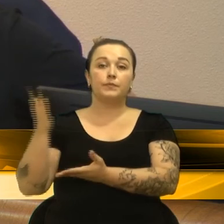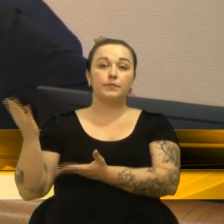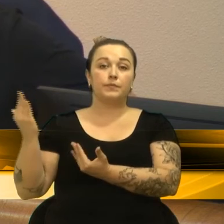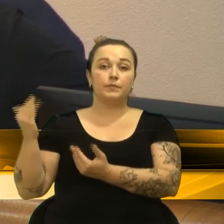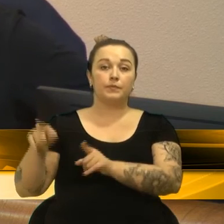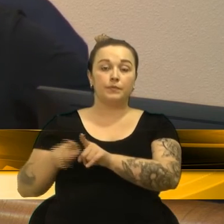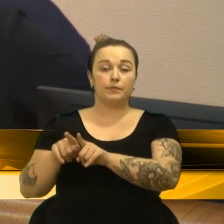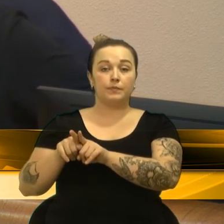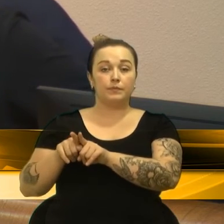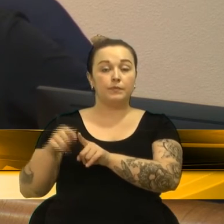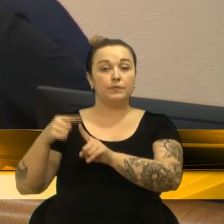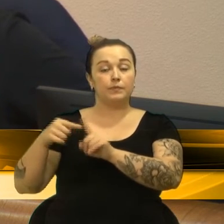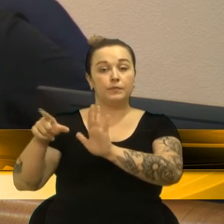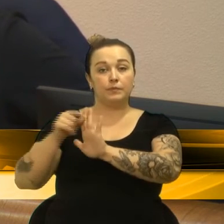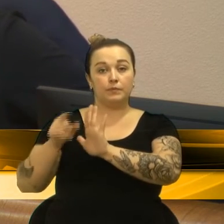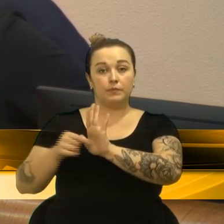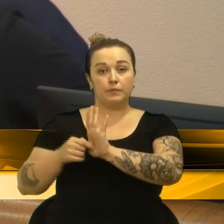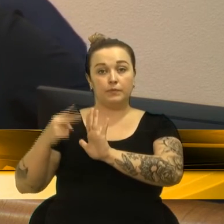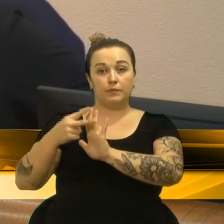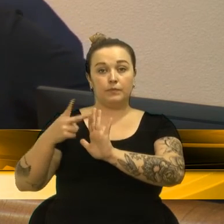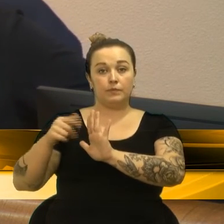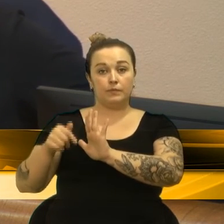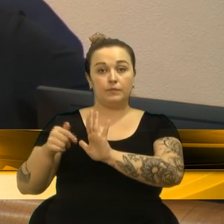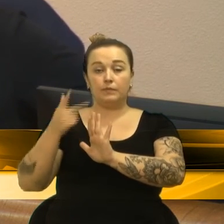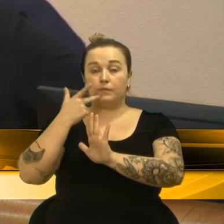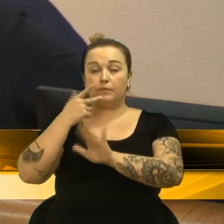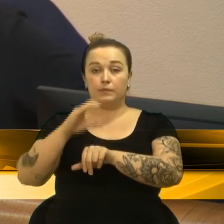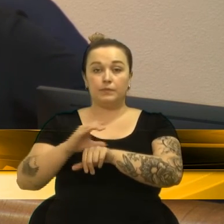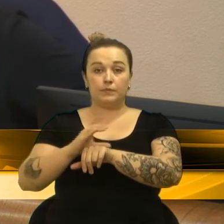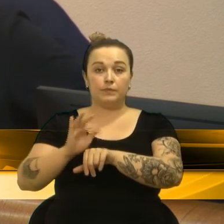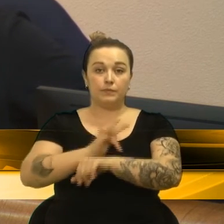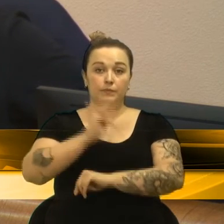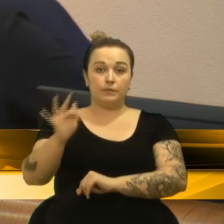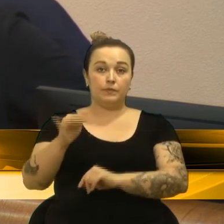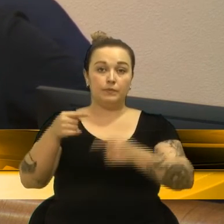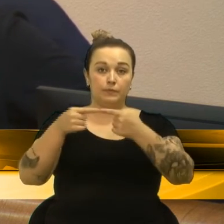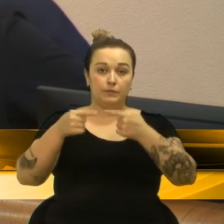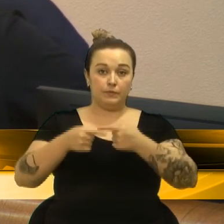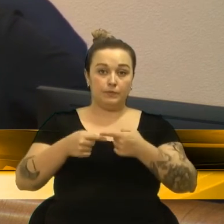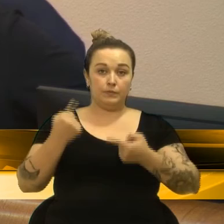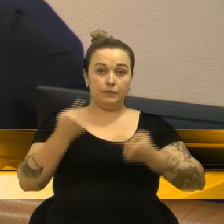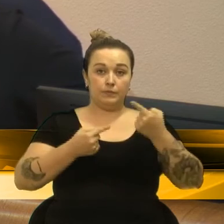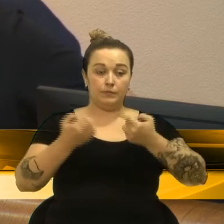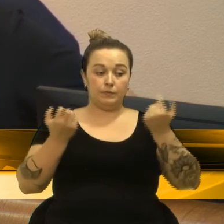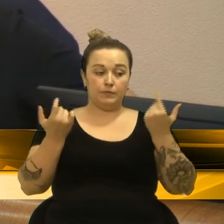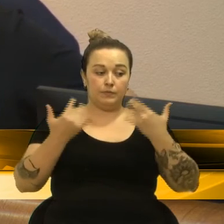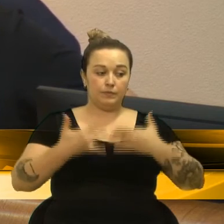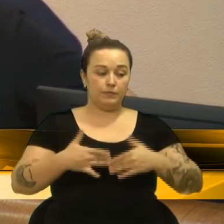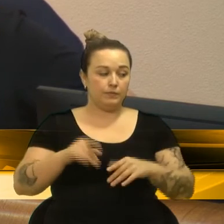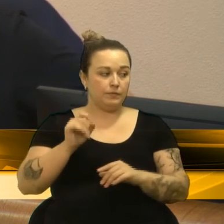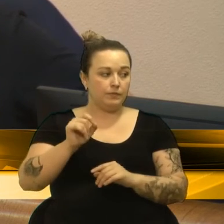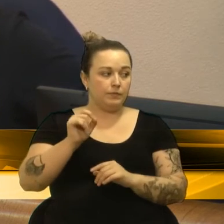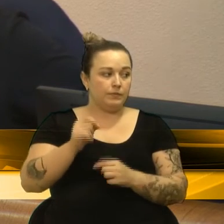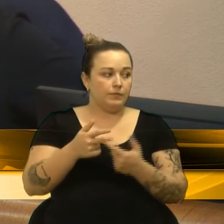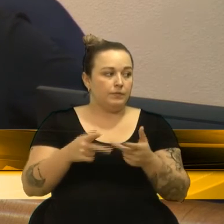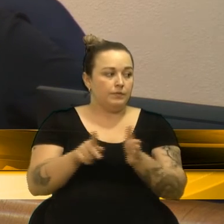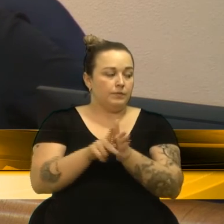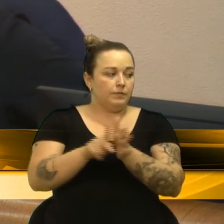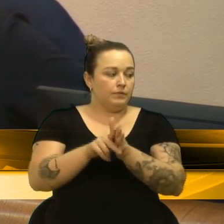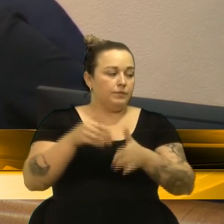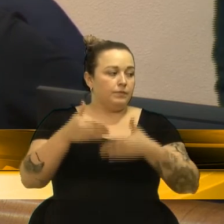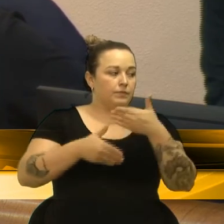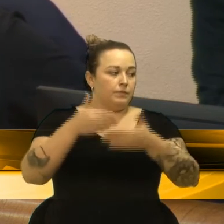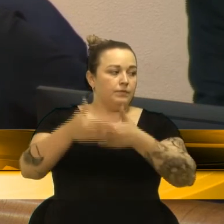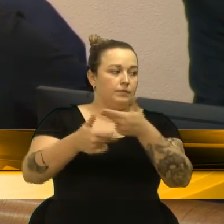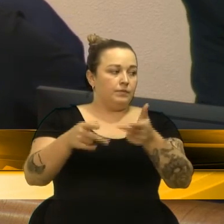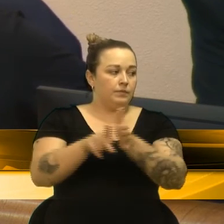tendo em vista o que dispõe o artigo 227, caput da Constituição Federal. Considerando a decisão da Administração Pública Municipal pela realização de reformas nas